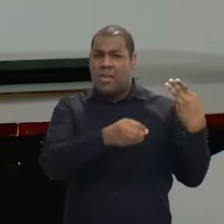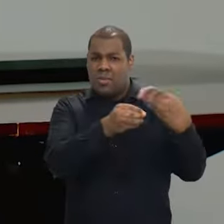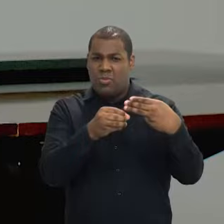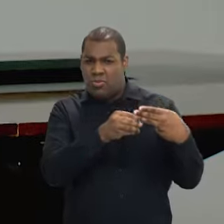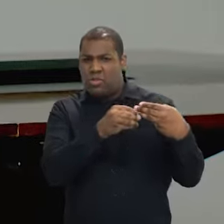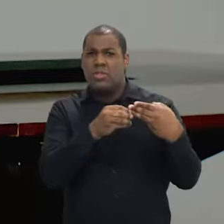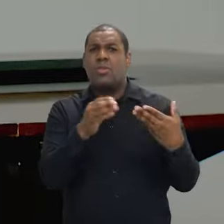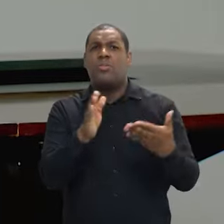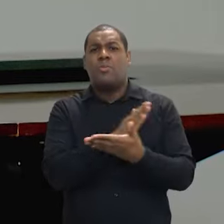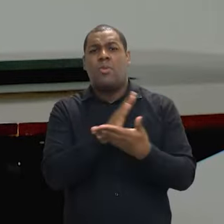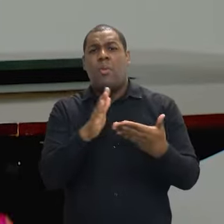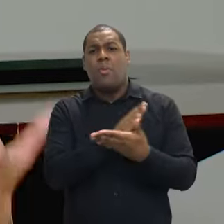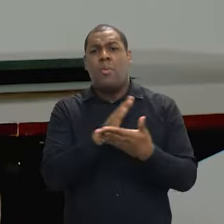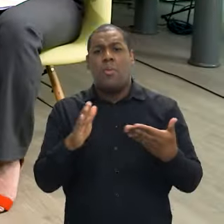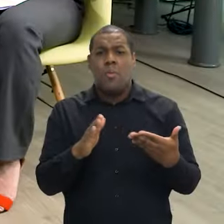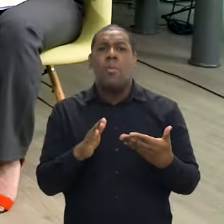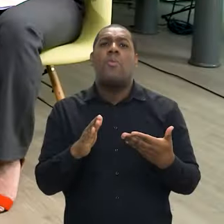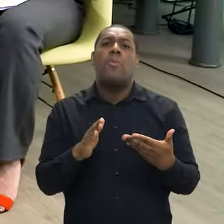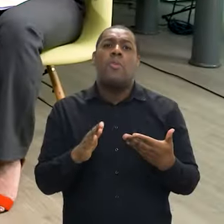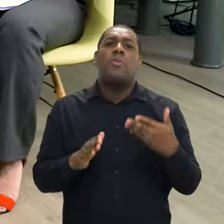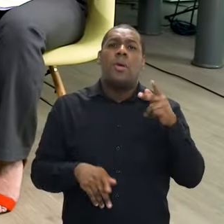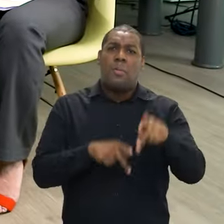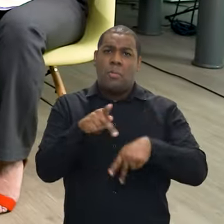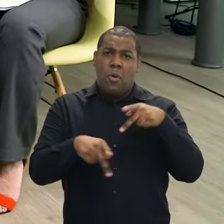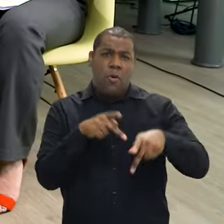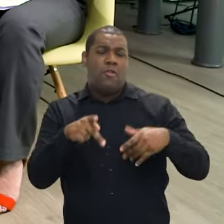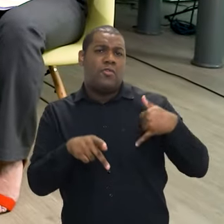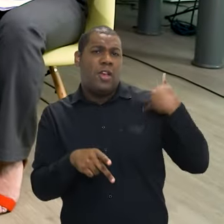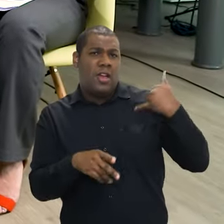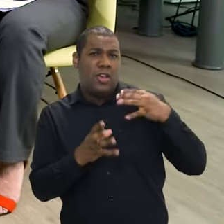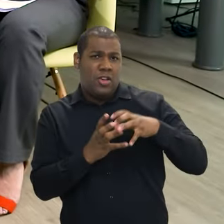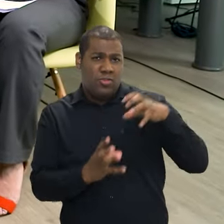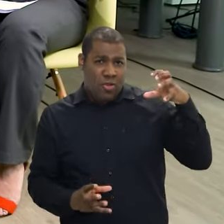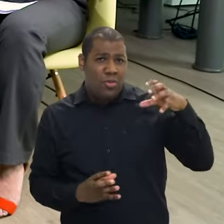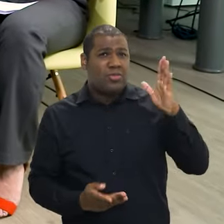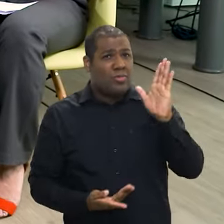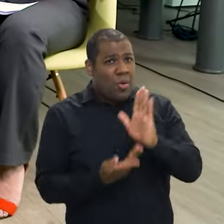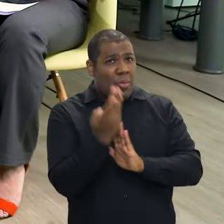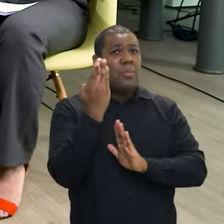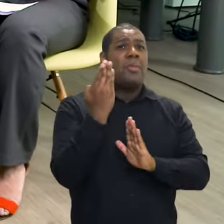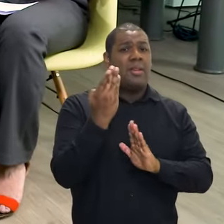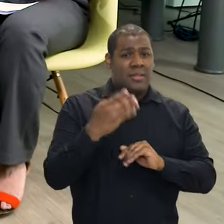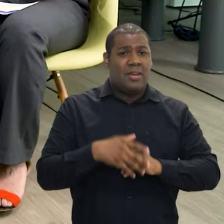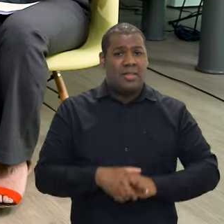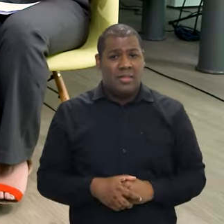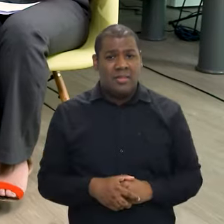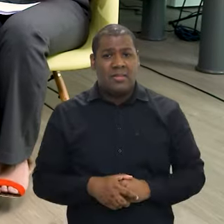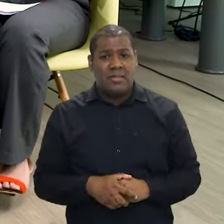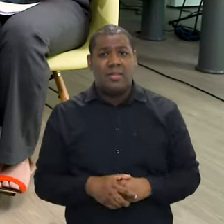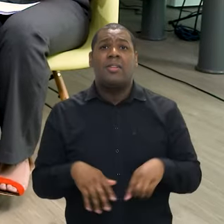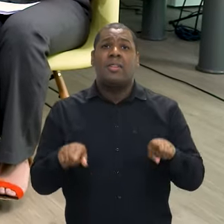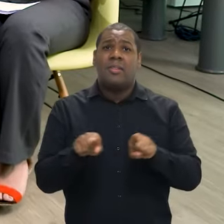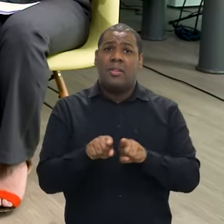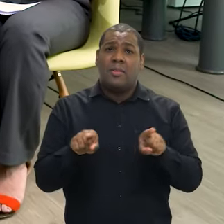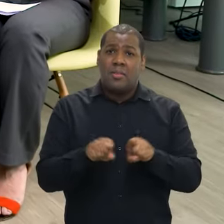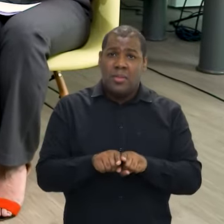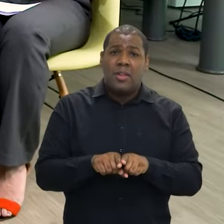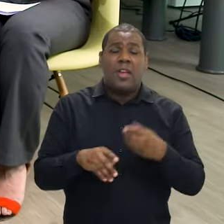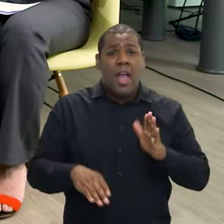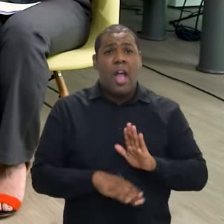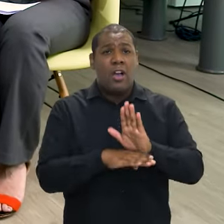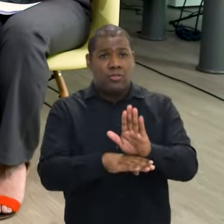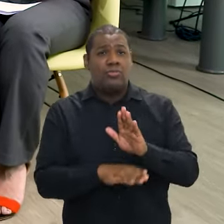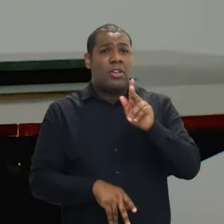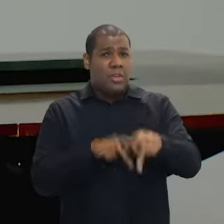consideração não só a prevalência da população idosa, mas também a prevalência de condições sociais que agravam mais a